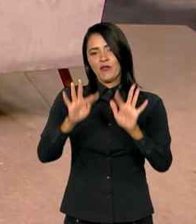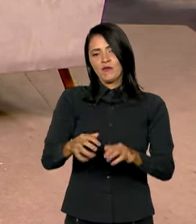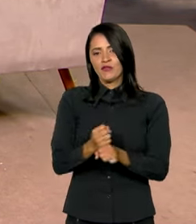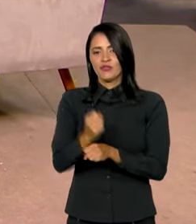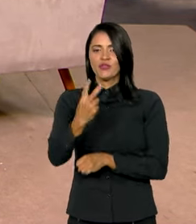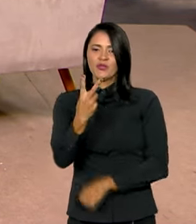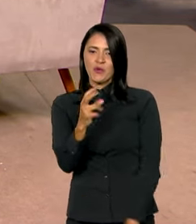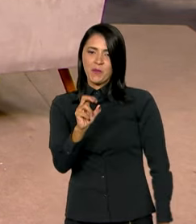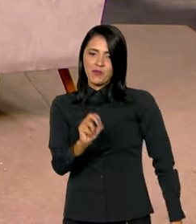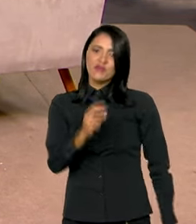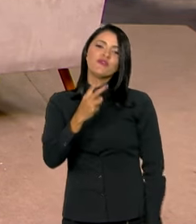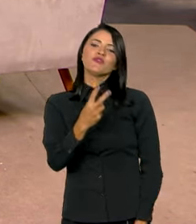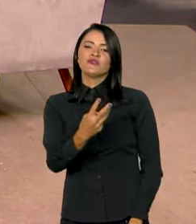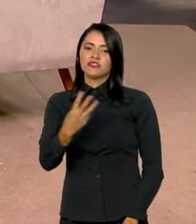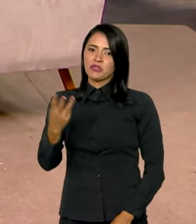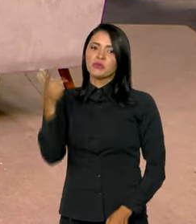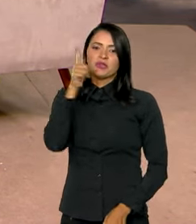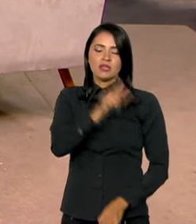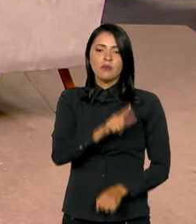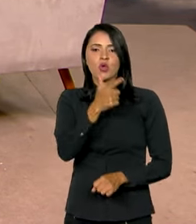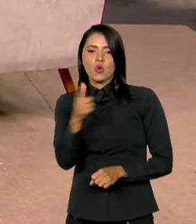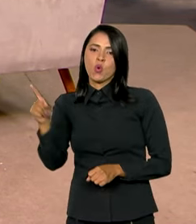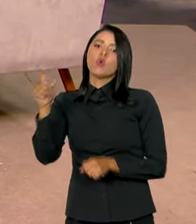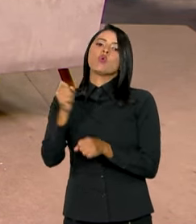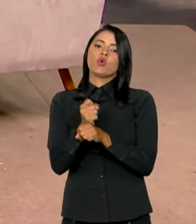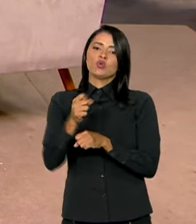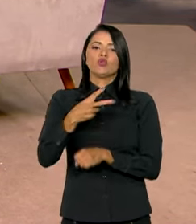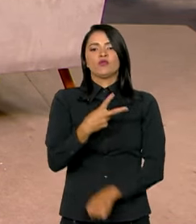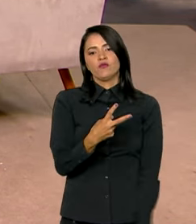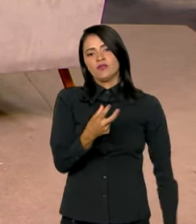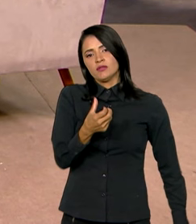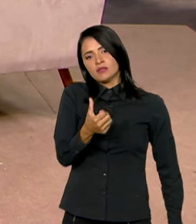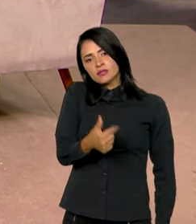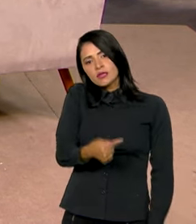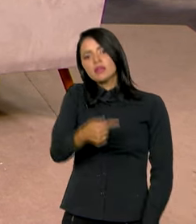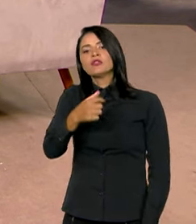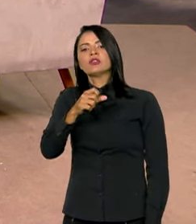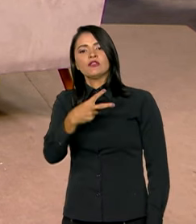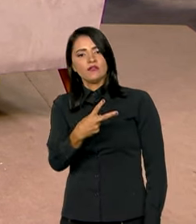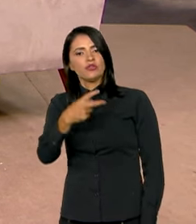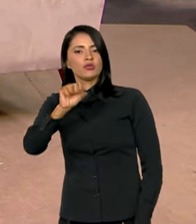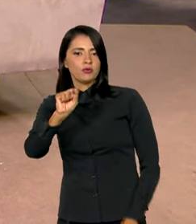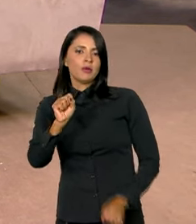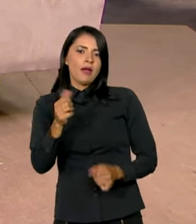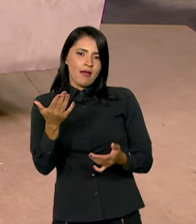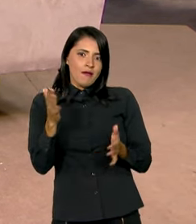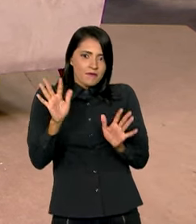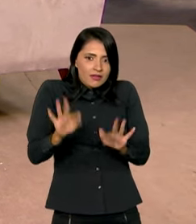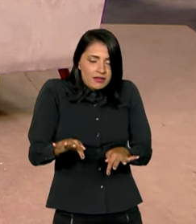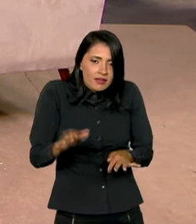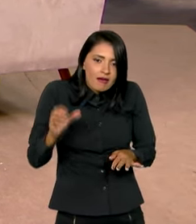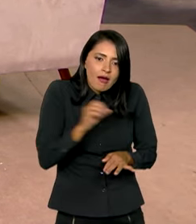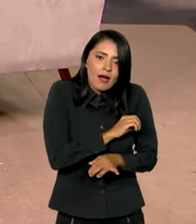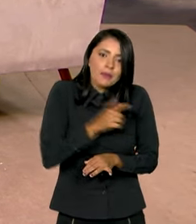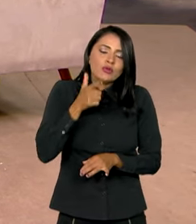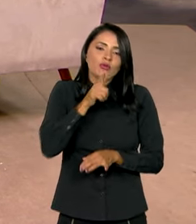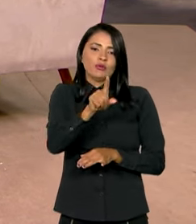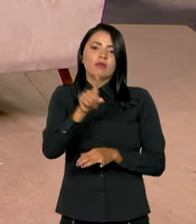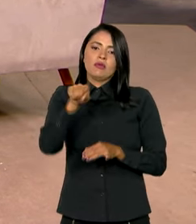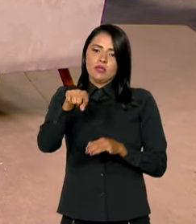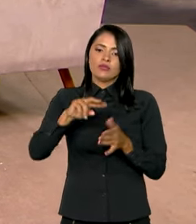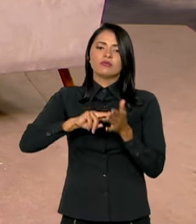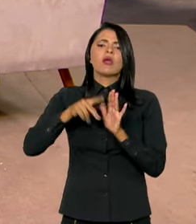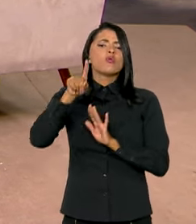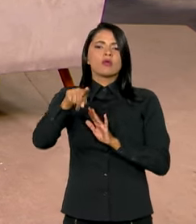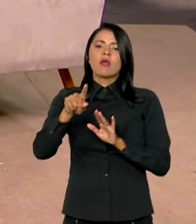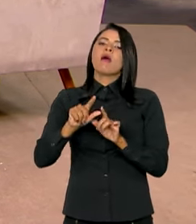2026 e as demais em 2027 e 2028. Se me permite apenas para encerrar, isso significa mais emprego para